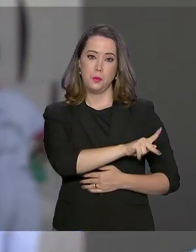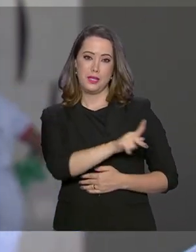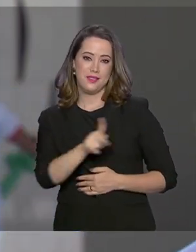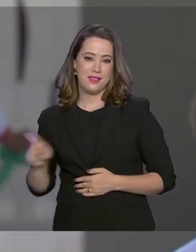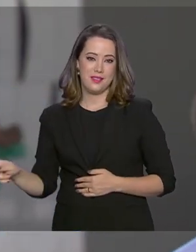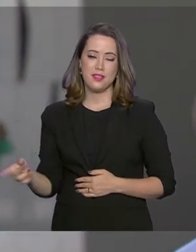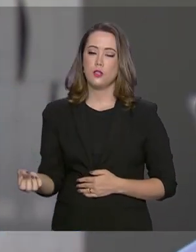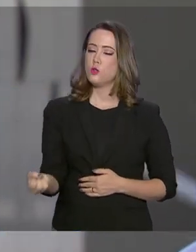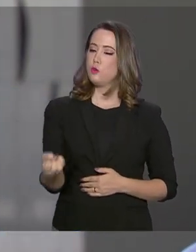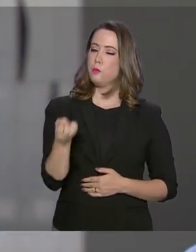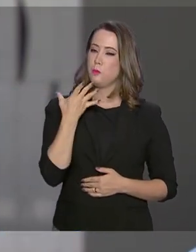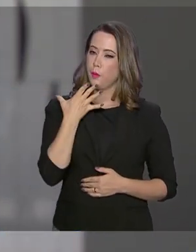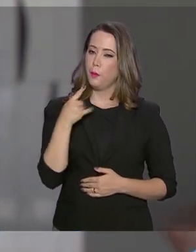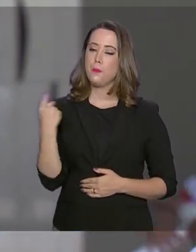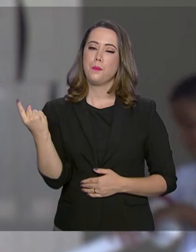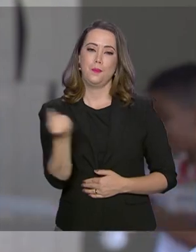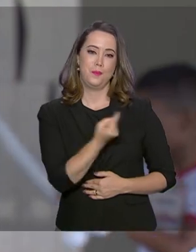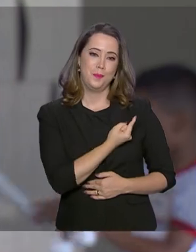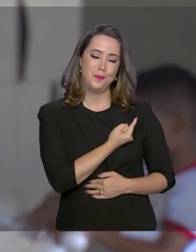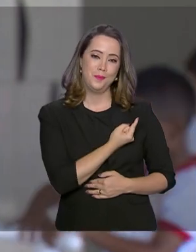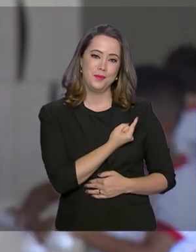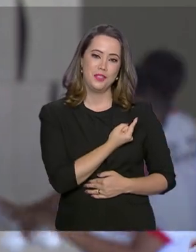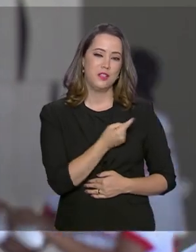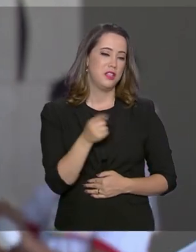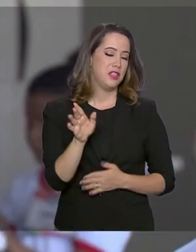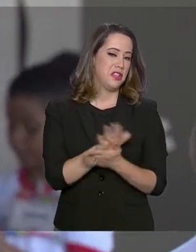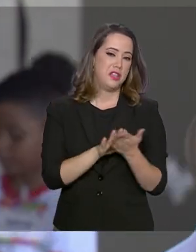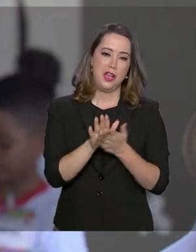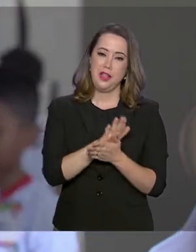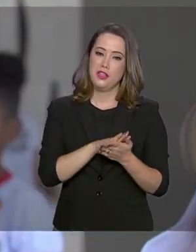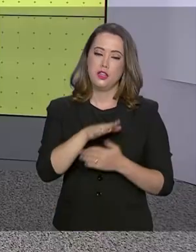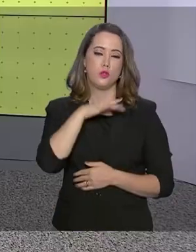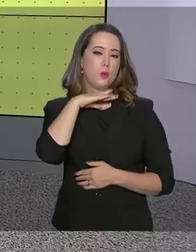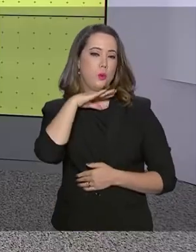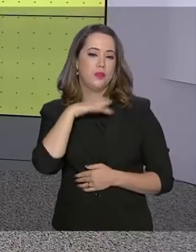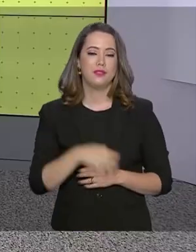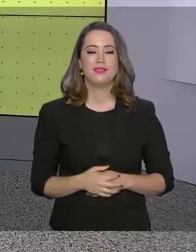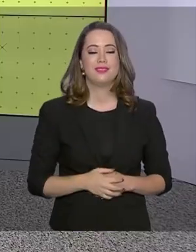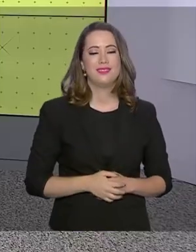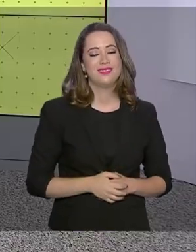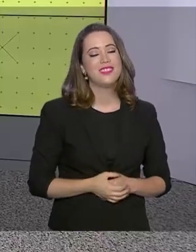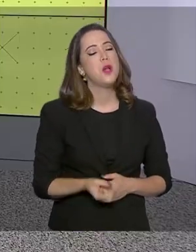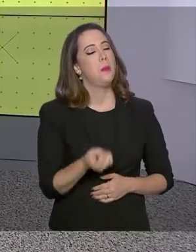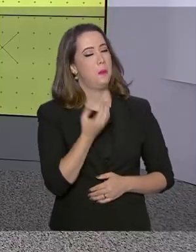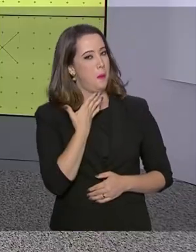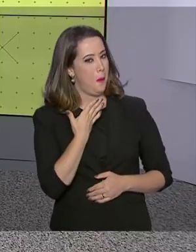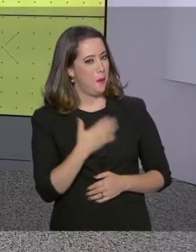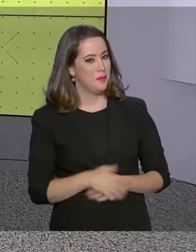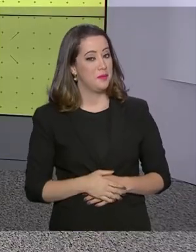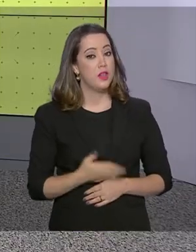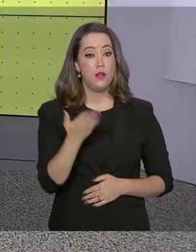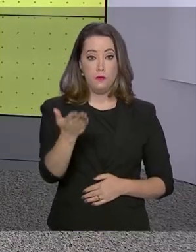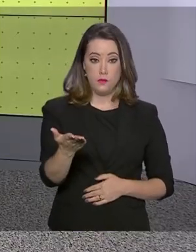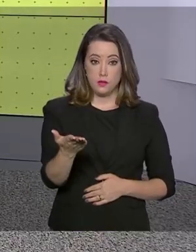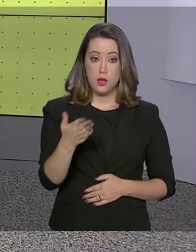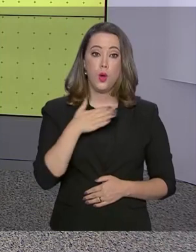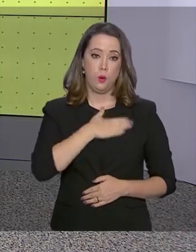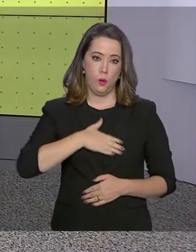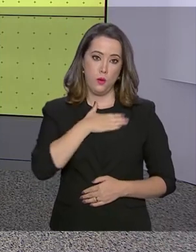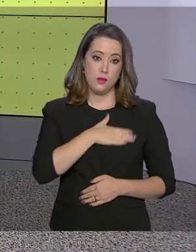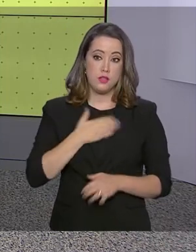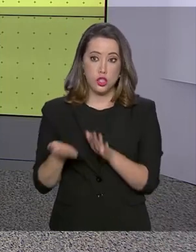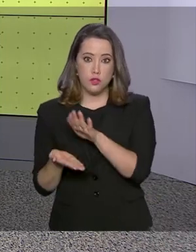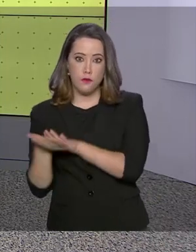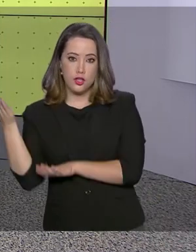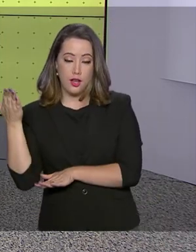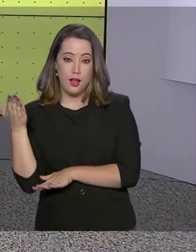bom para a gente e não fazer nada de ruim. Muito bom. E você, gosta de viajar?